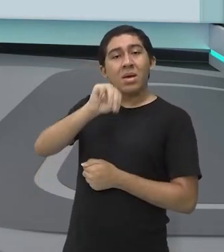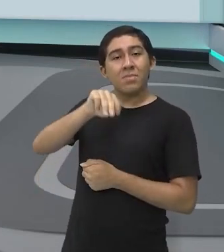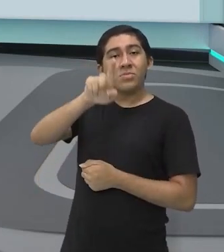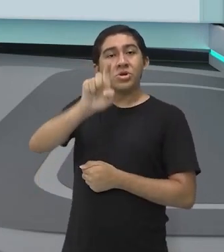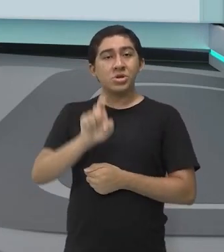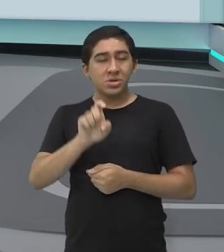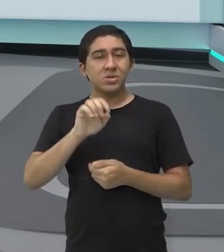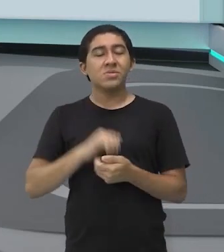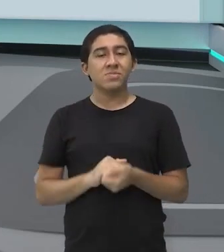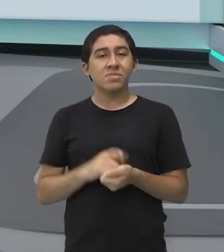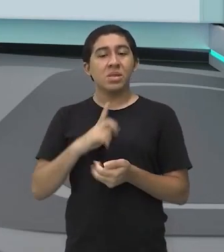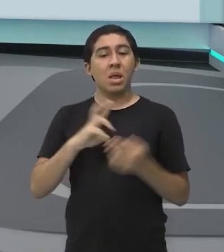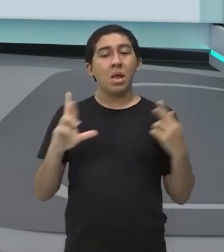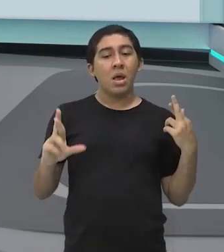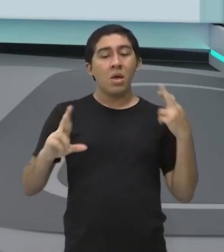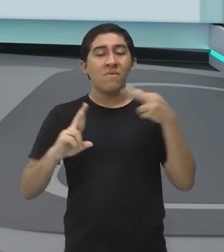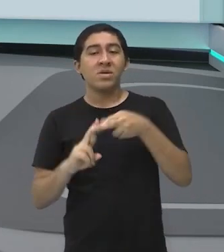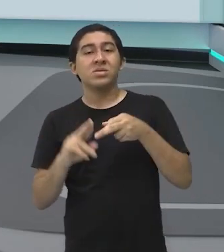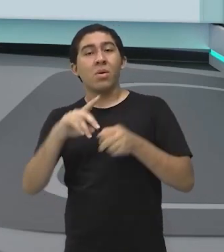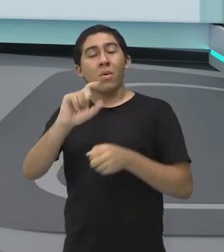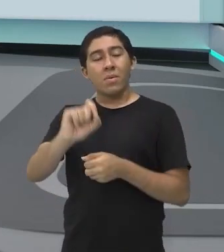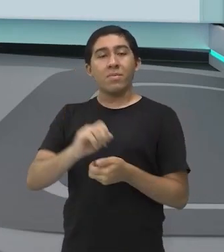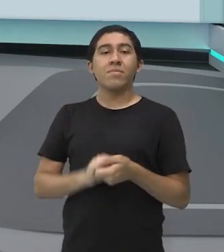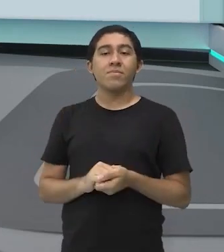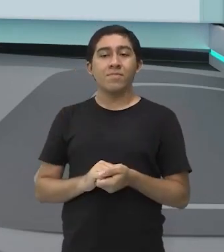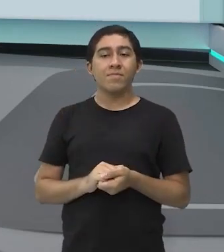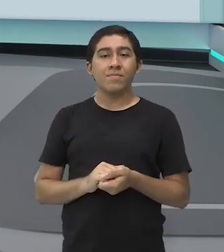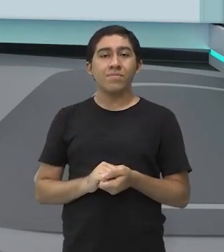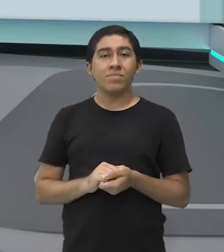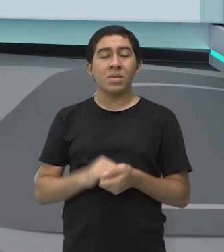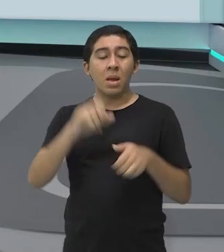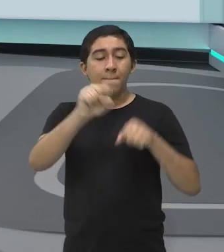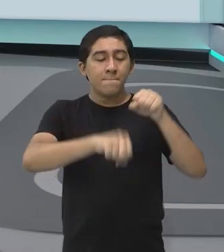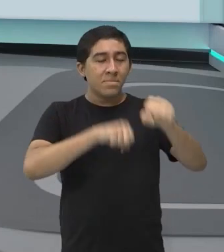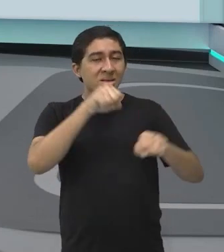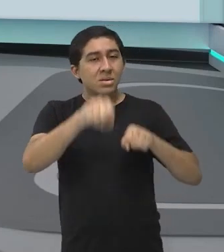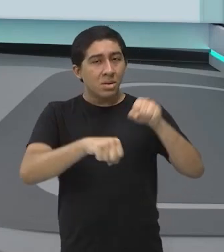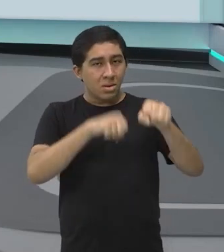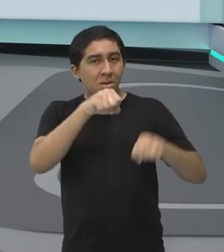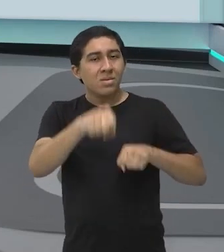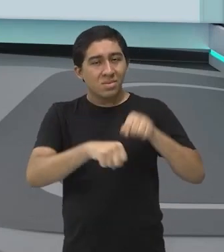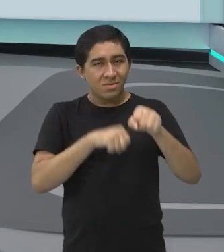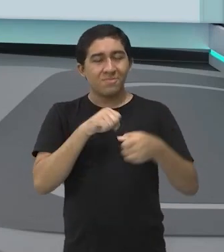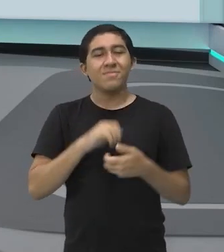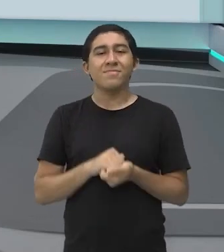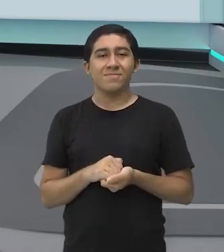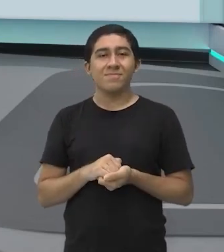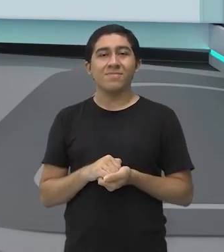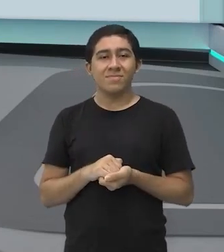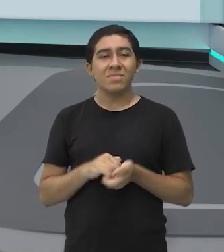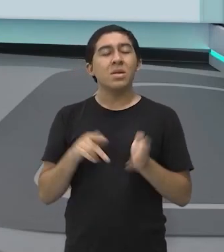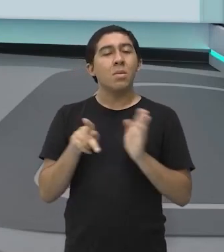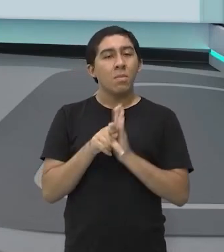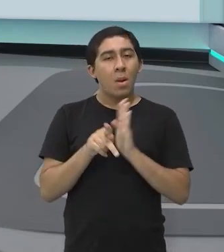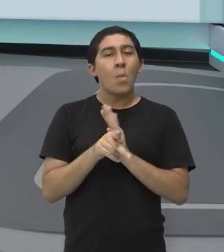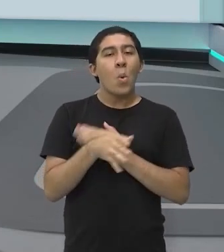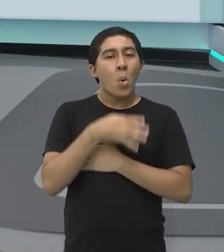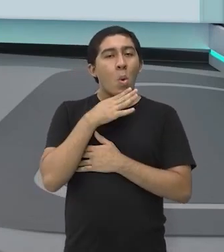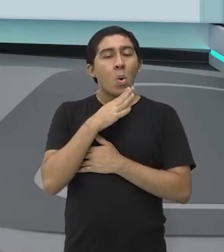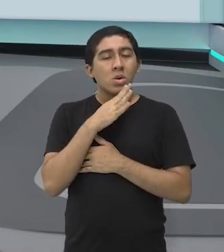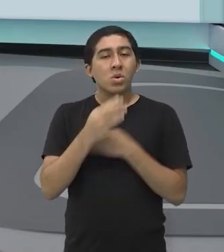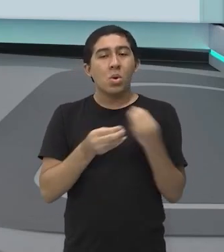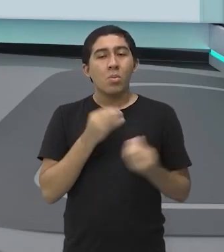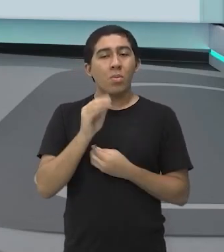BMX, ela se refere a Bicycle ou Motocross. Tá bom? É um esporte conhecido também como